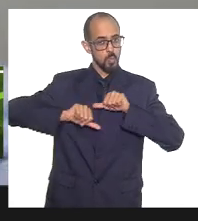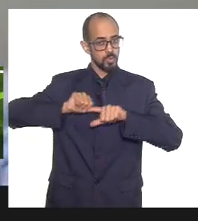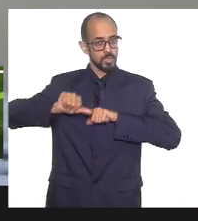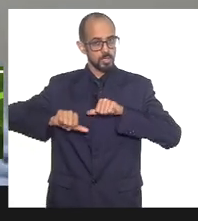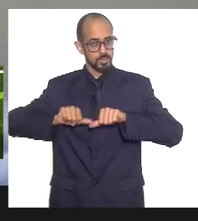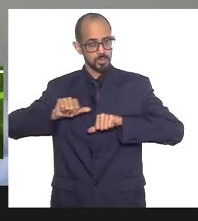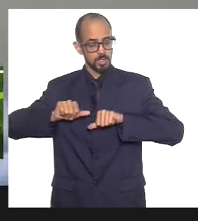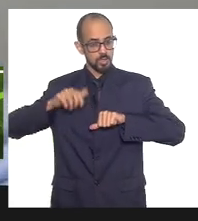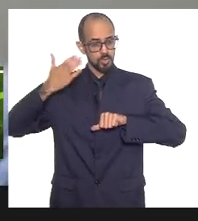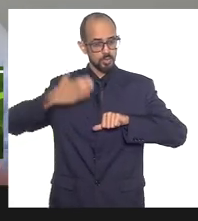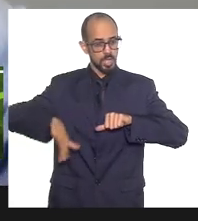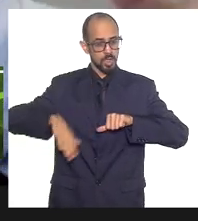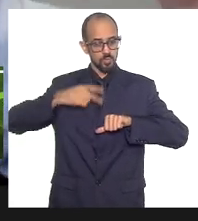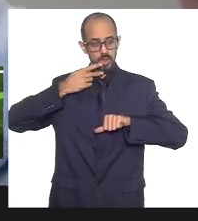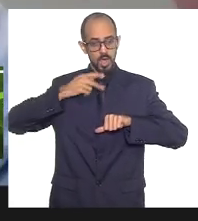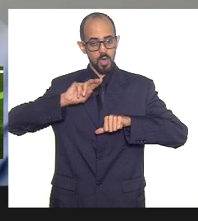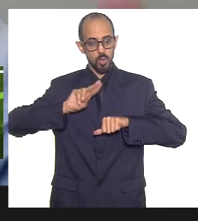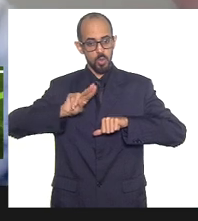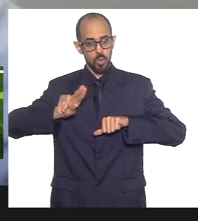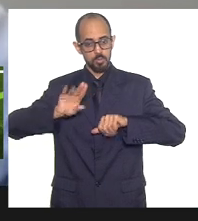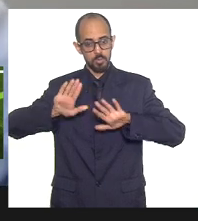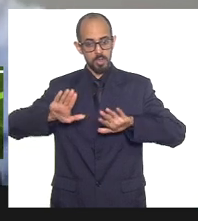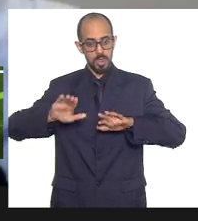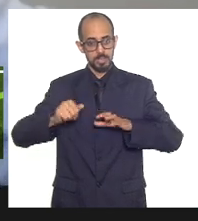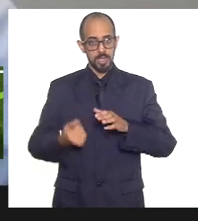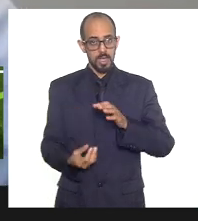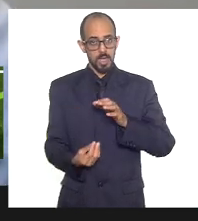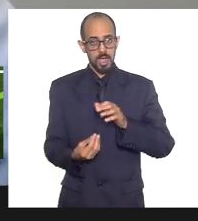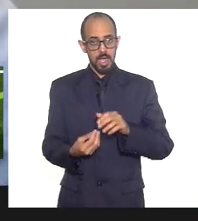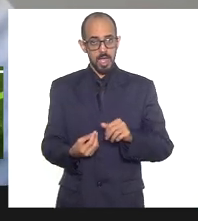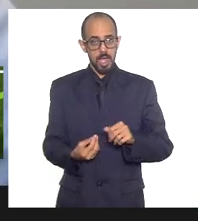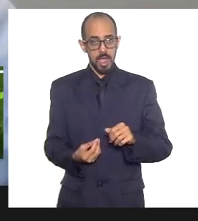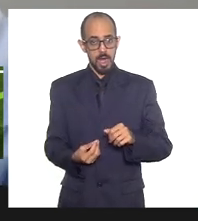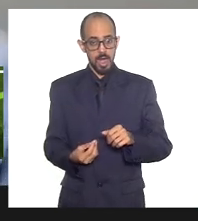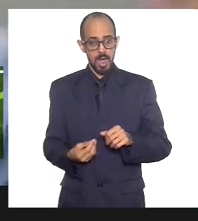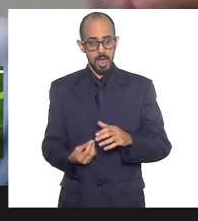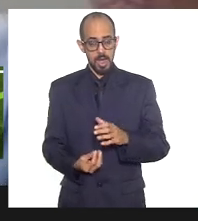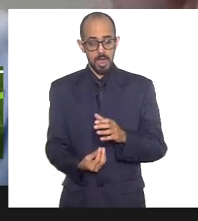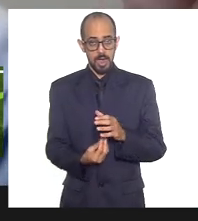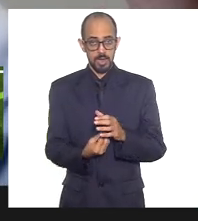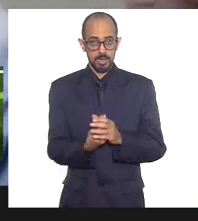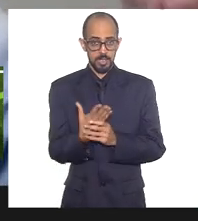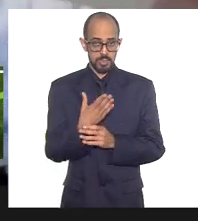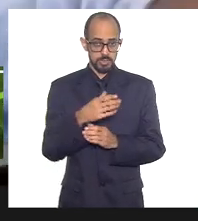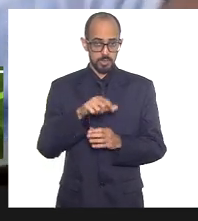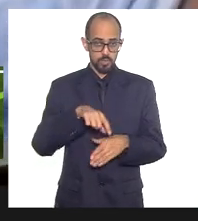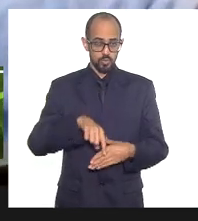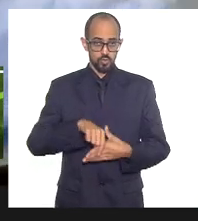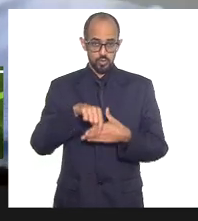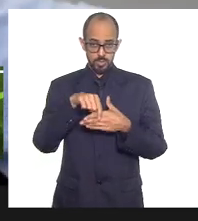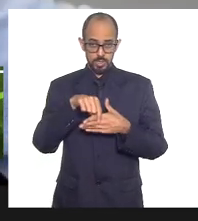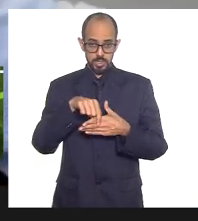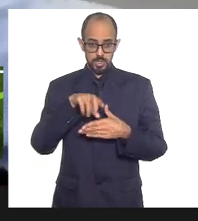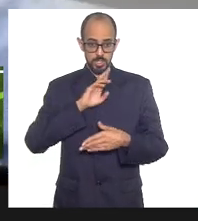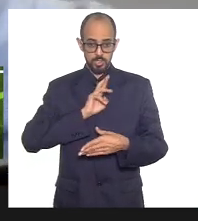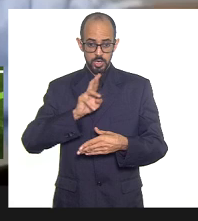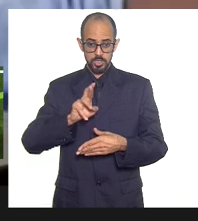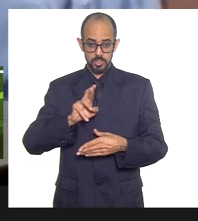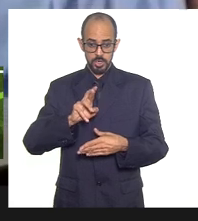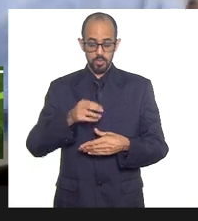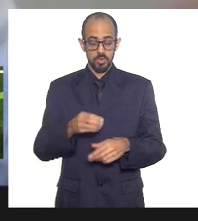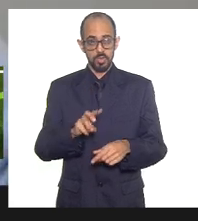estabelecer um juízo de valor, mas nós sabemos que a formação de um líder religioso, que vai liderar uma determinada comunidade,